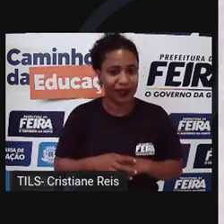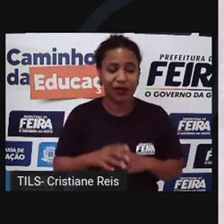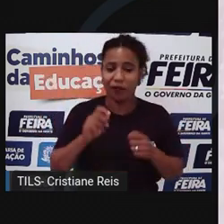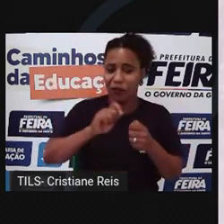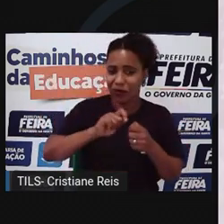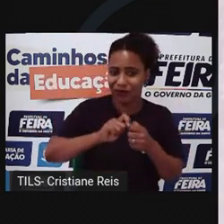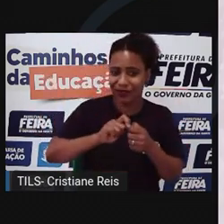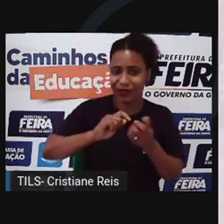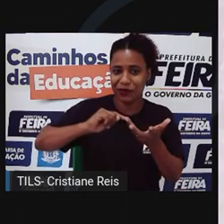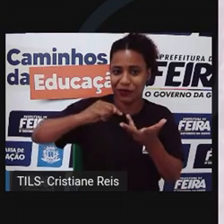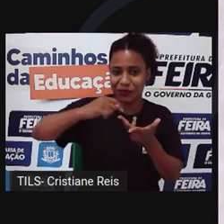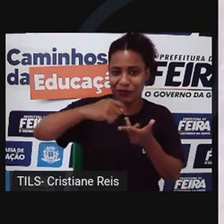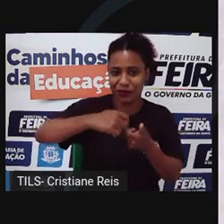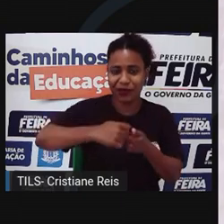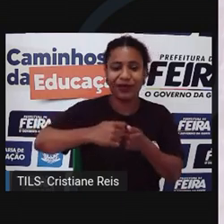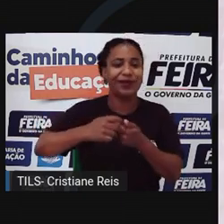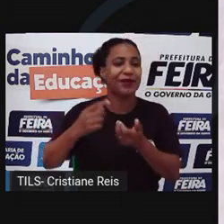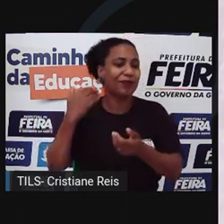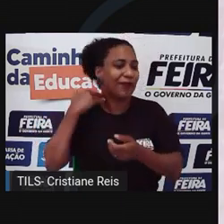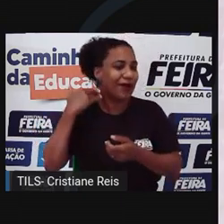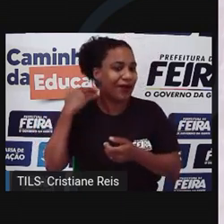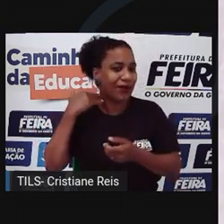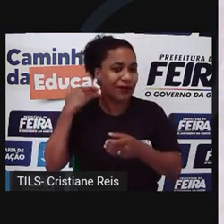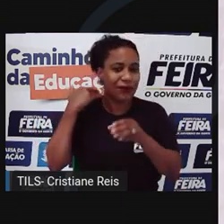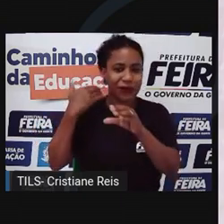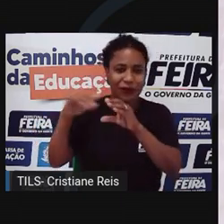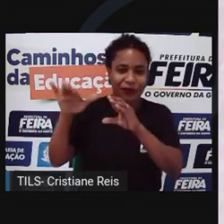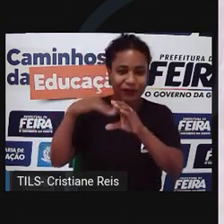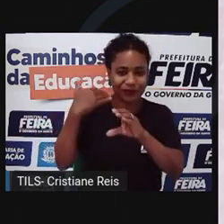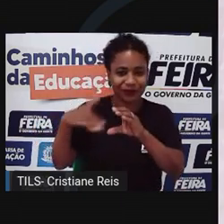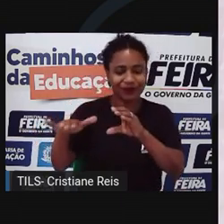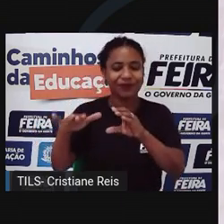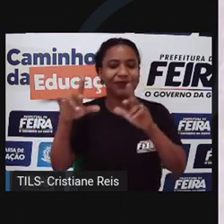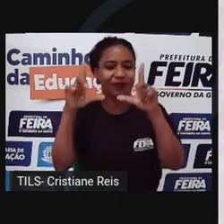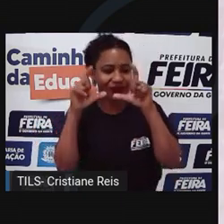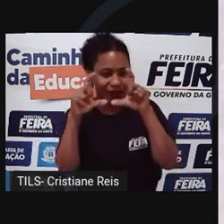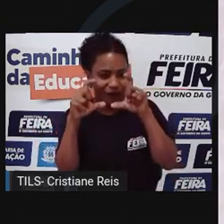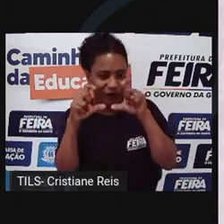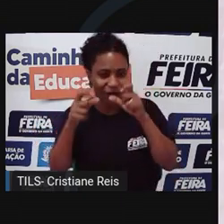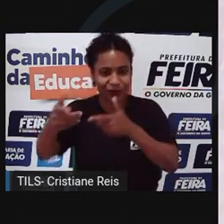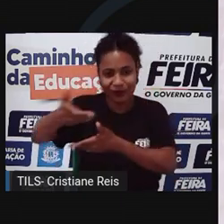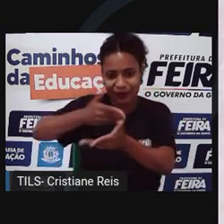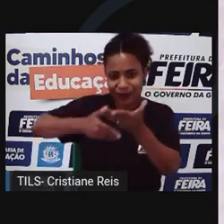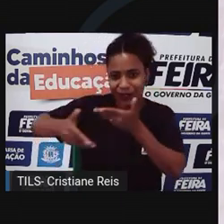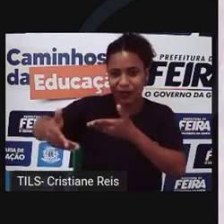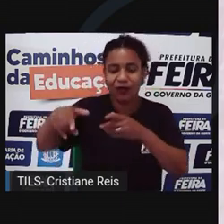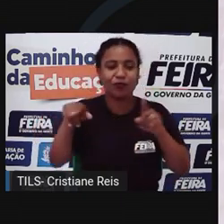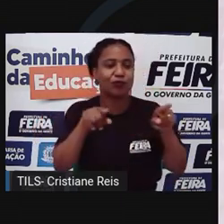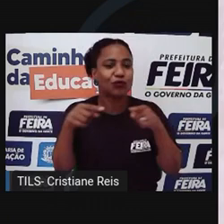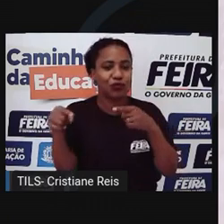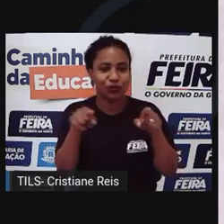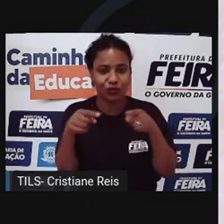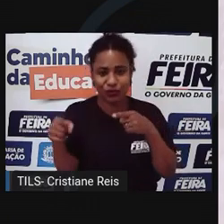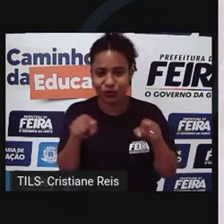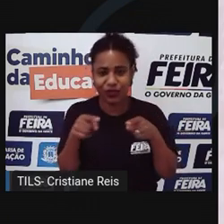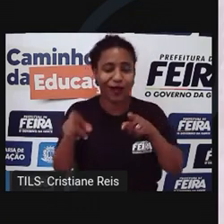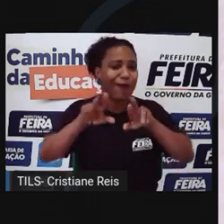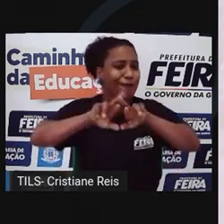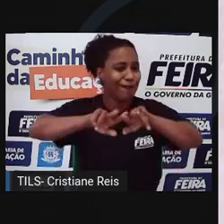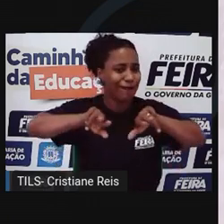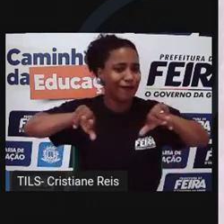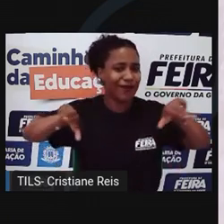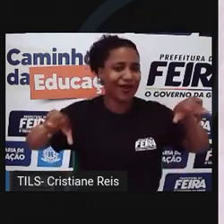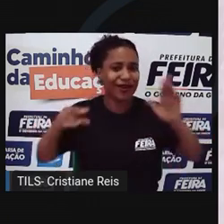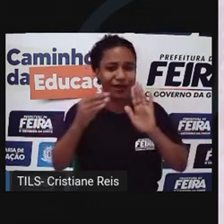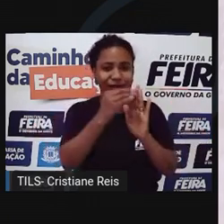Fazer transações bancárias, compartilhamento de mensagens e fotos, fazer buscas sobre os diversos tipos de